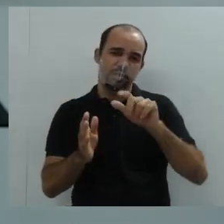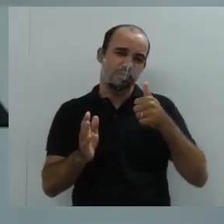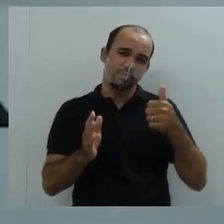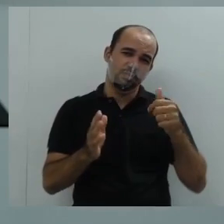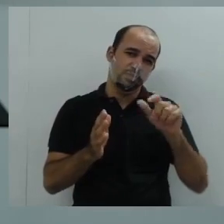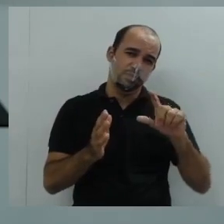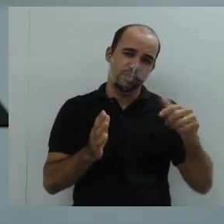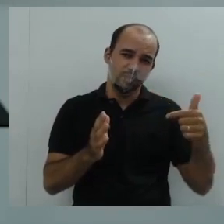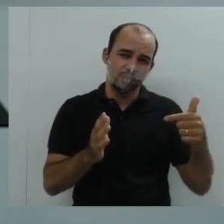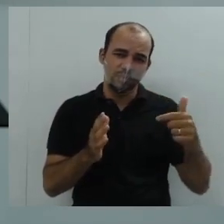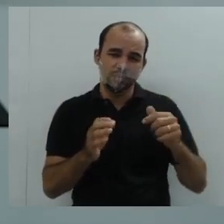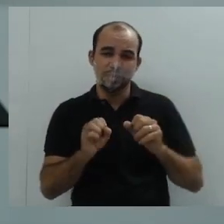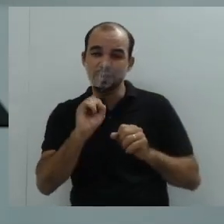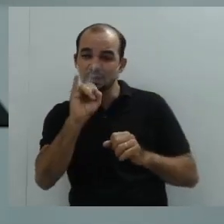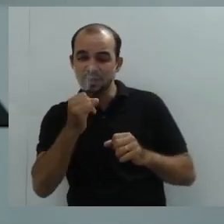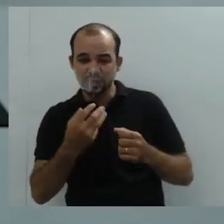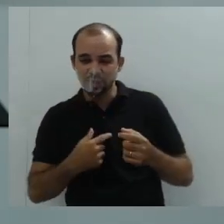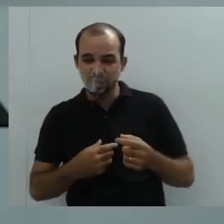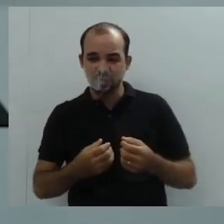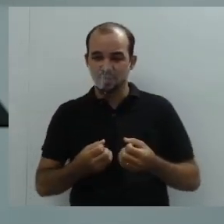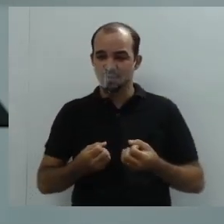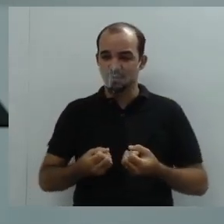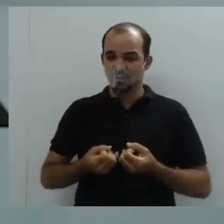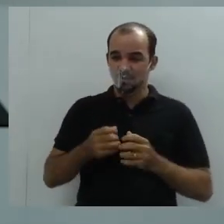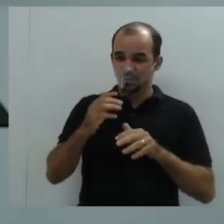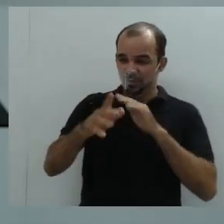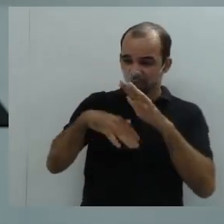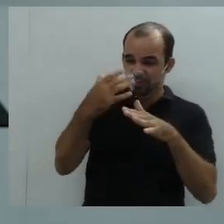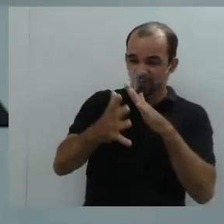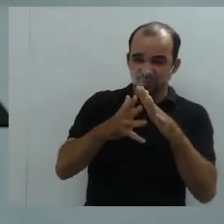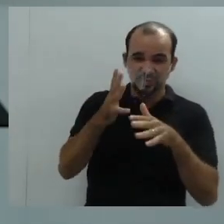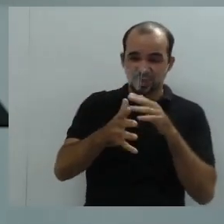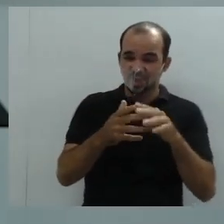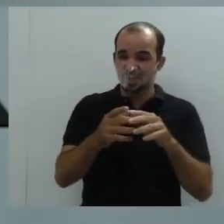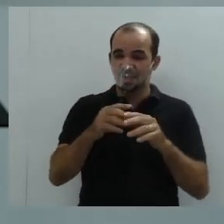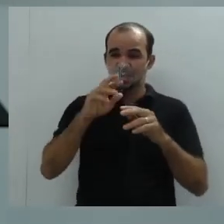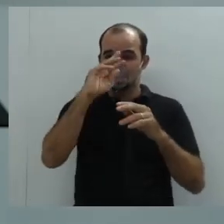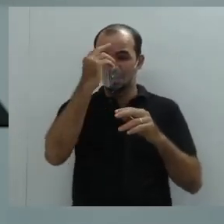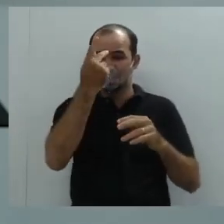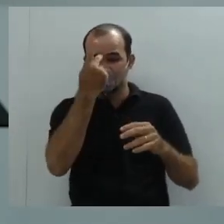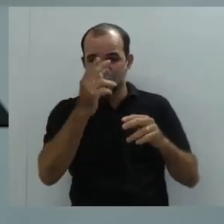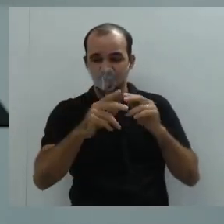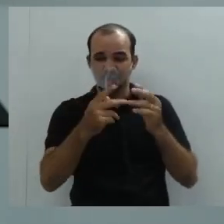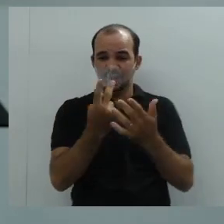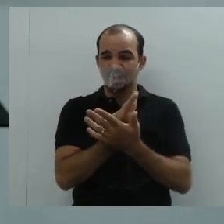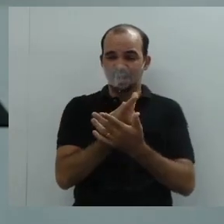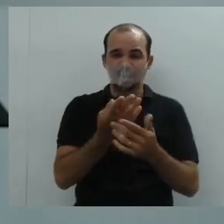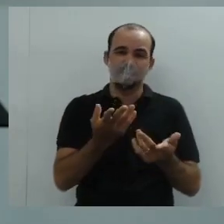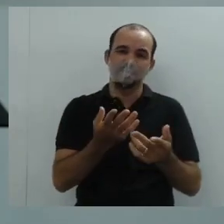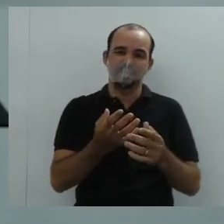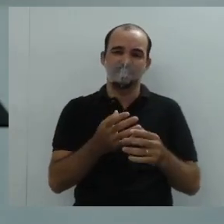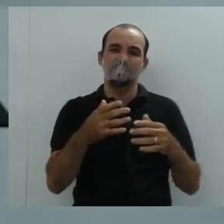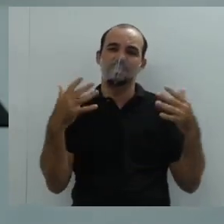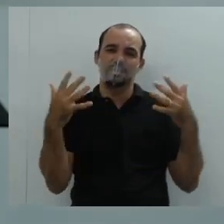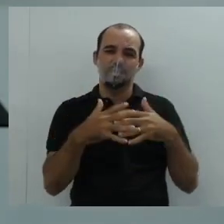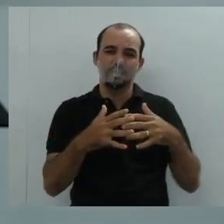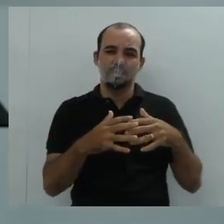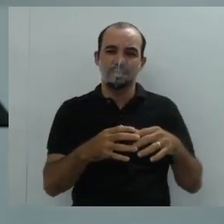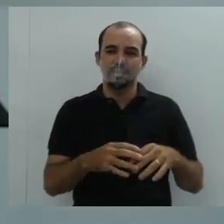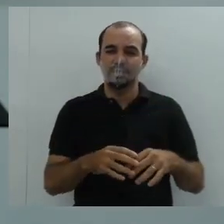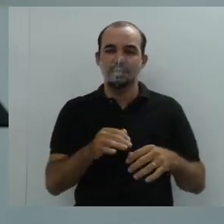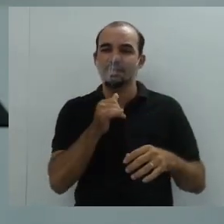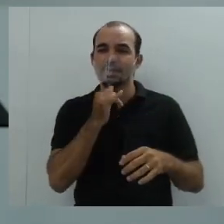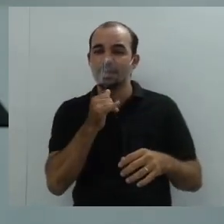que eu poderia evitar. A mesma coisa é com a escrita. Quantas vezes nesse período de pandemia que a gente vem utilizando com mais